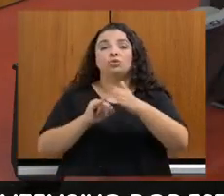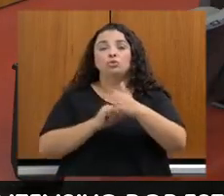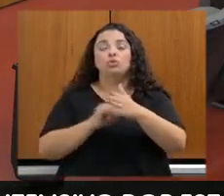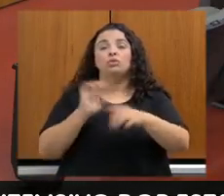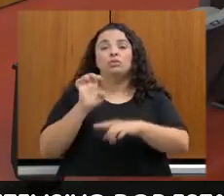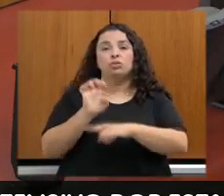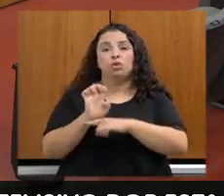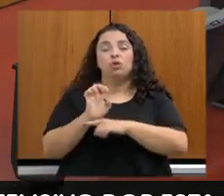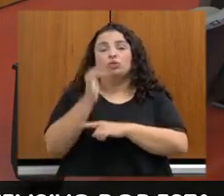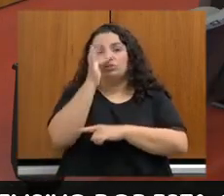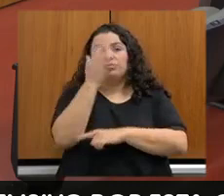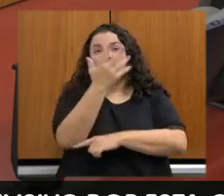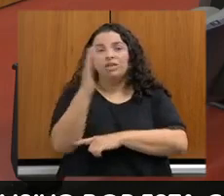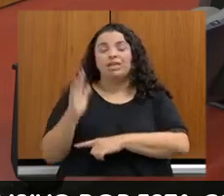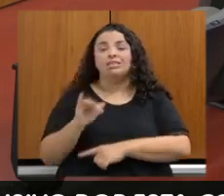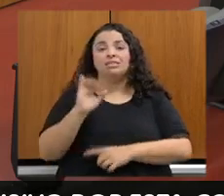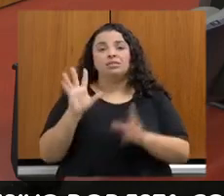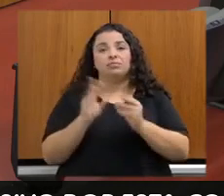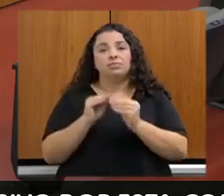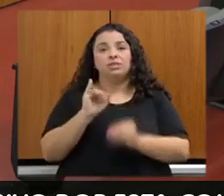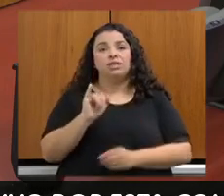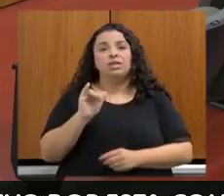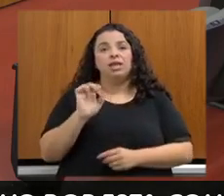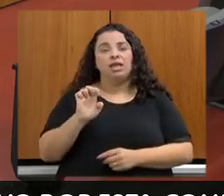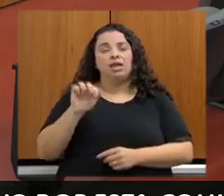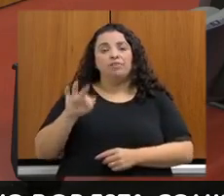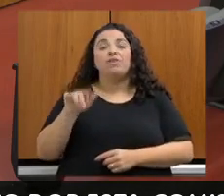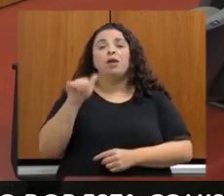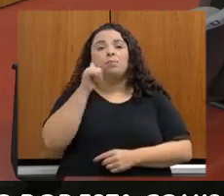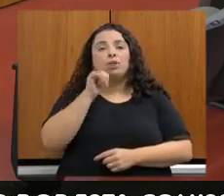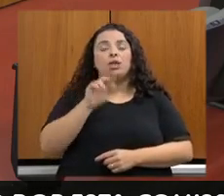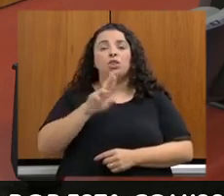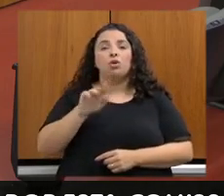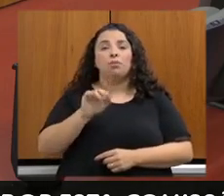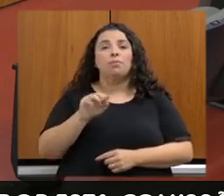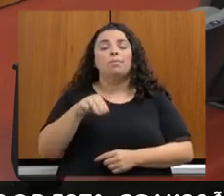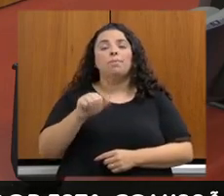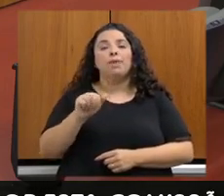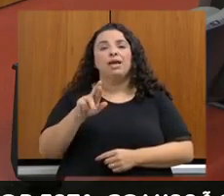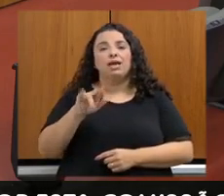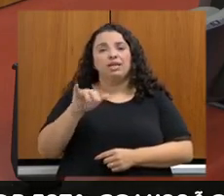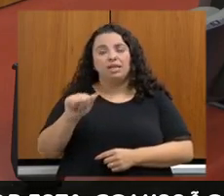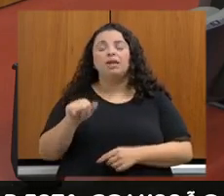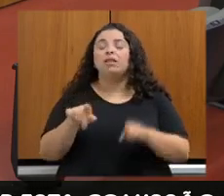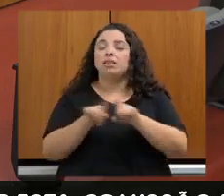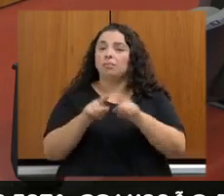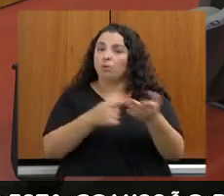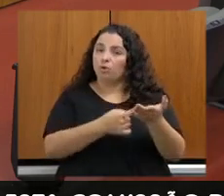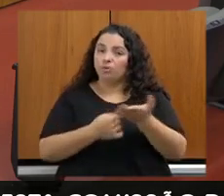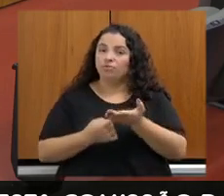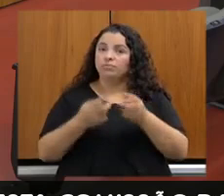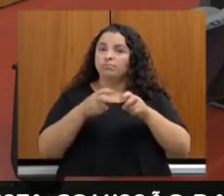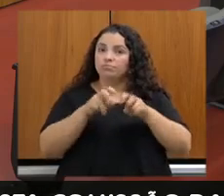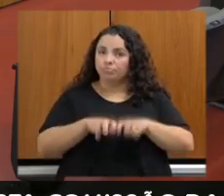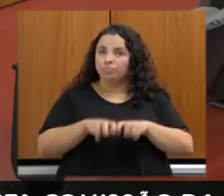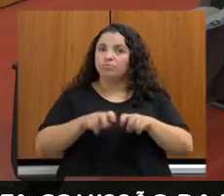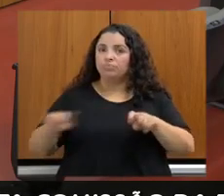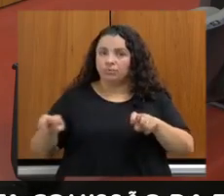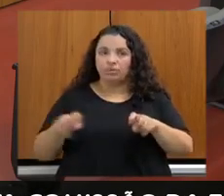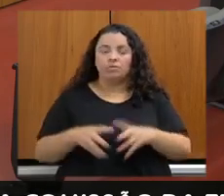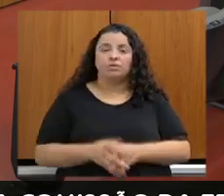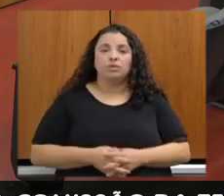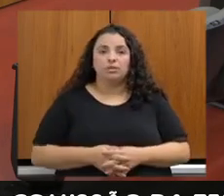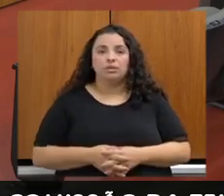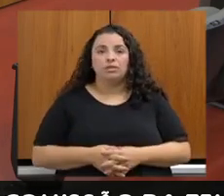senhora Maria Amélia de Cone e Moura Matos Lins, a qual eu convido também para fazer parte da